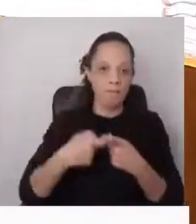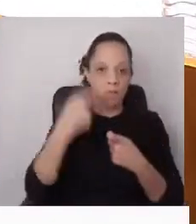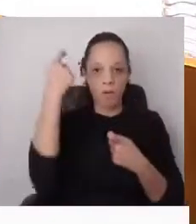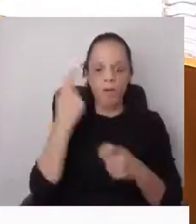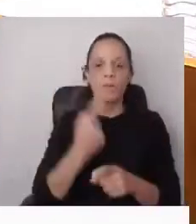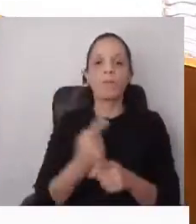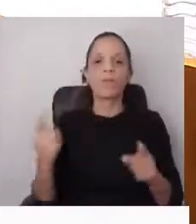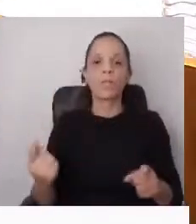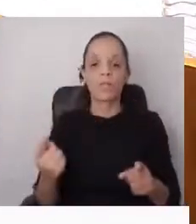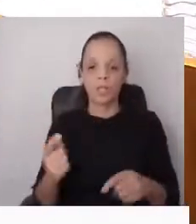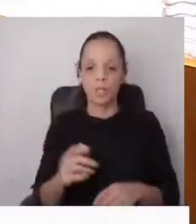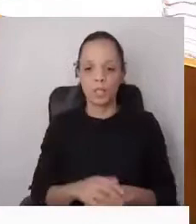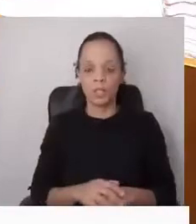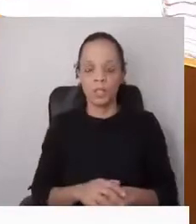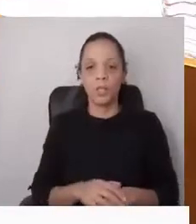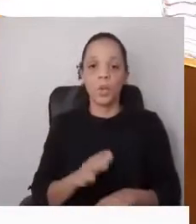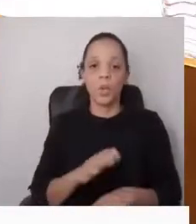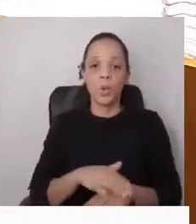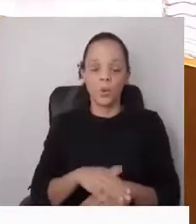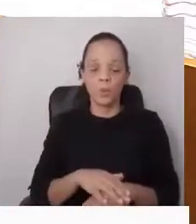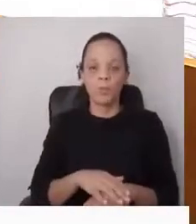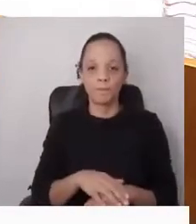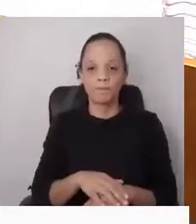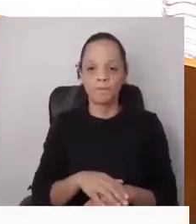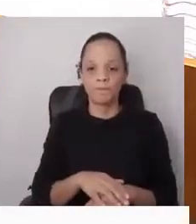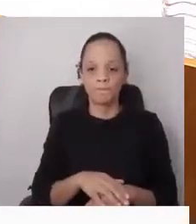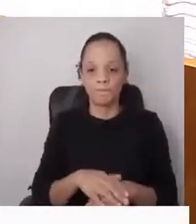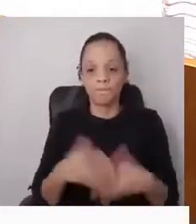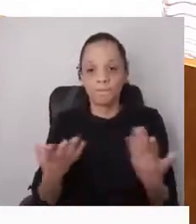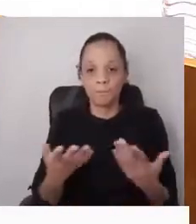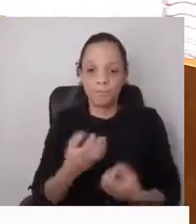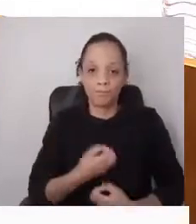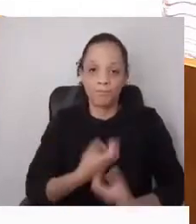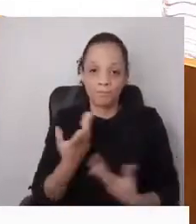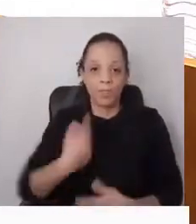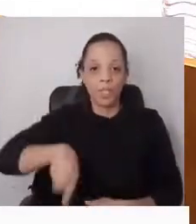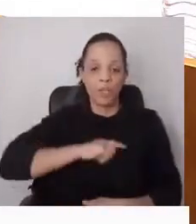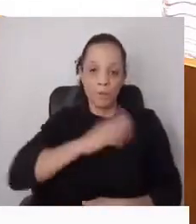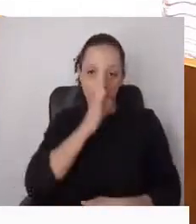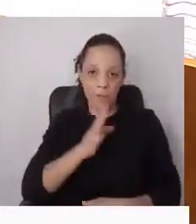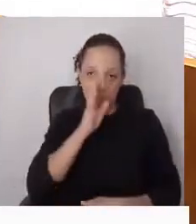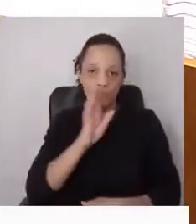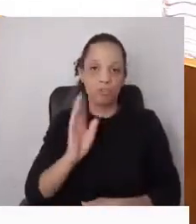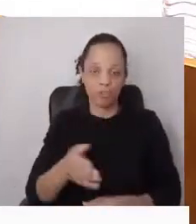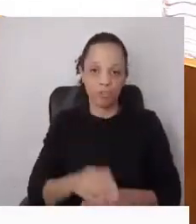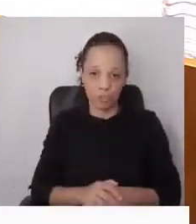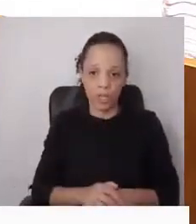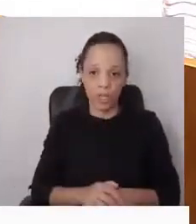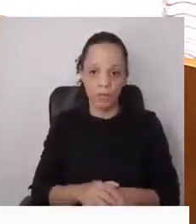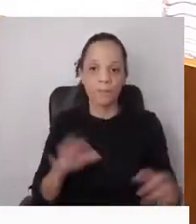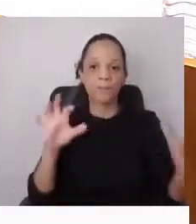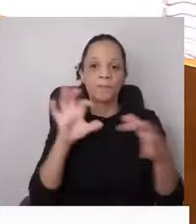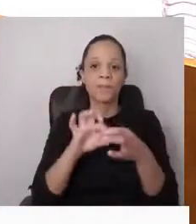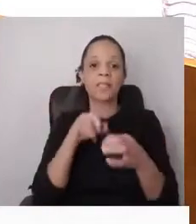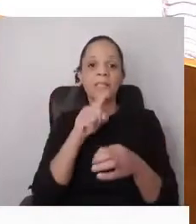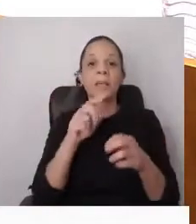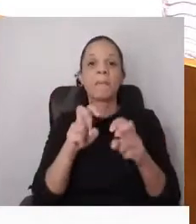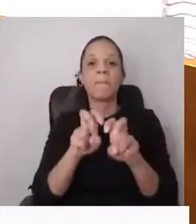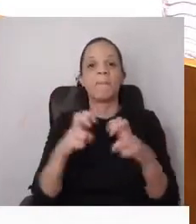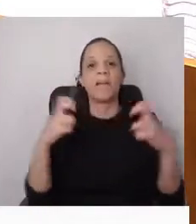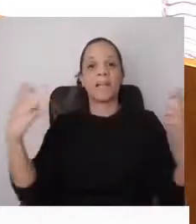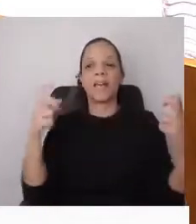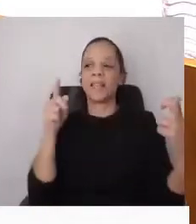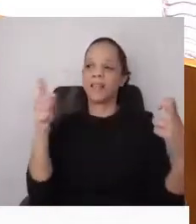extemporânea, o que manifesta, aquilo que já estamos habituados, dentro daquele lado da bancada, o que